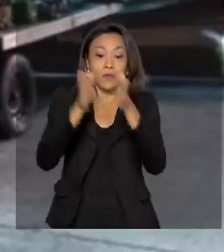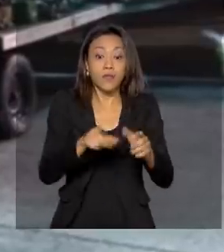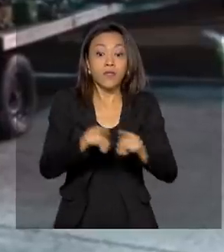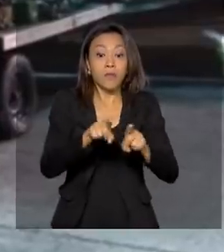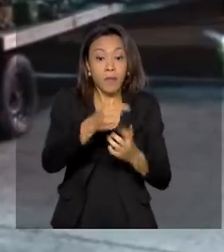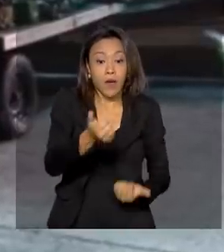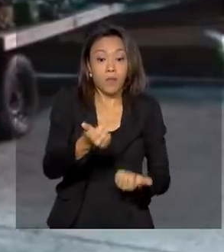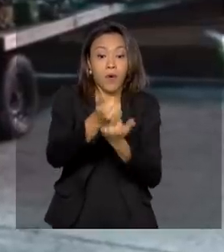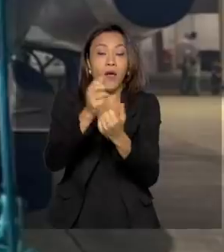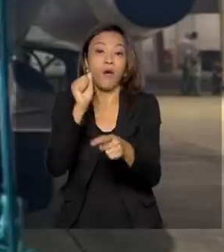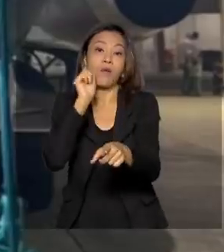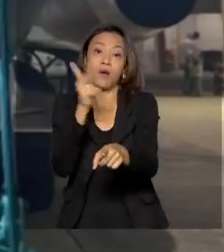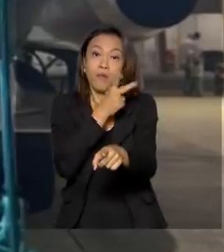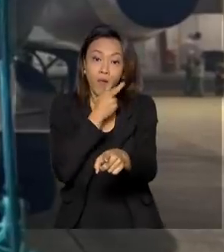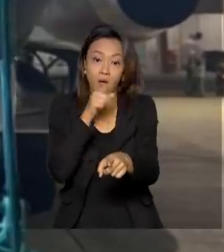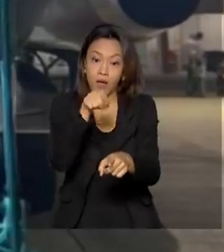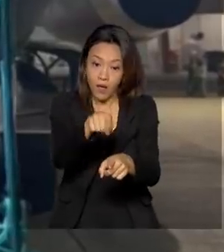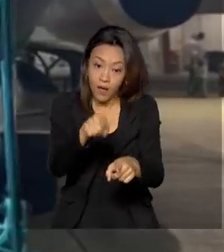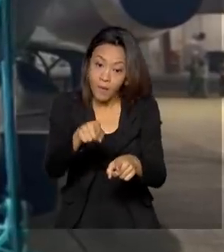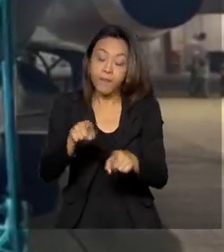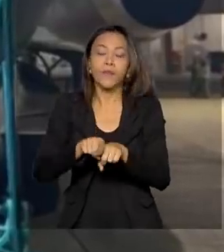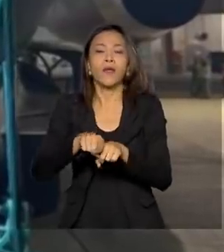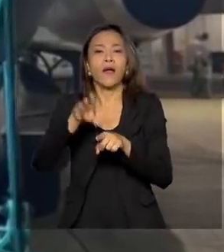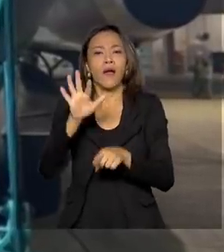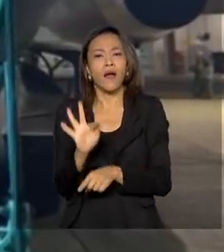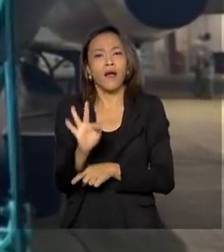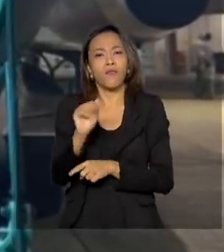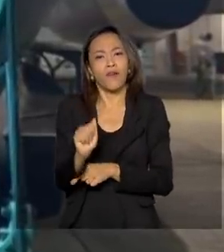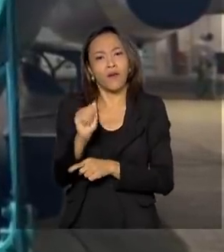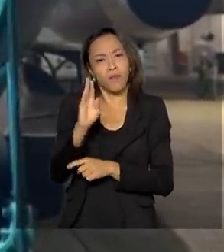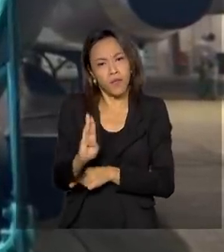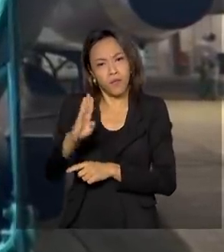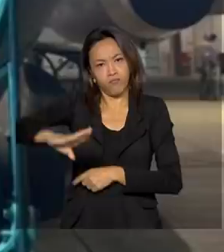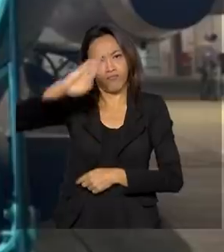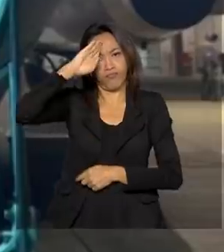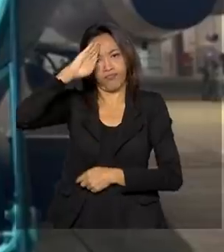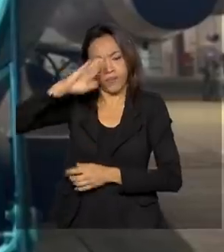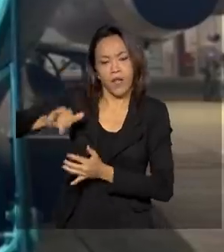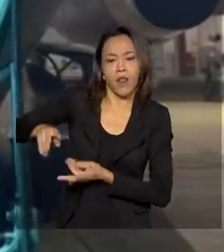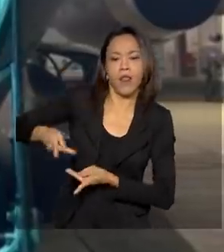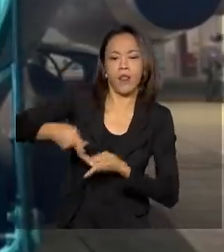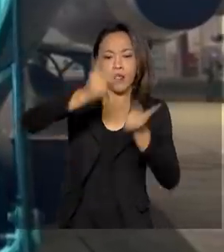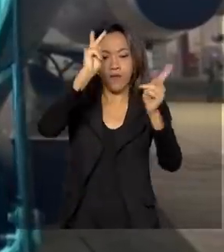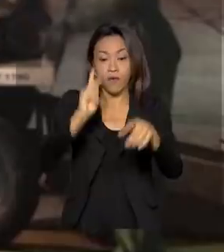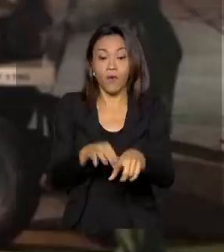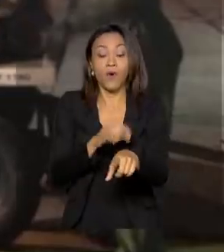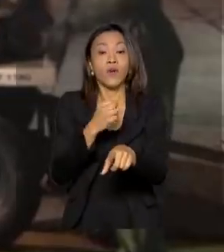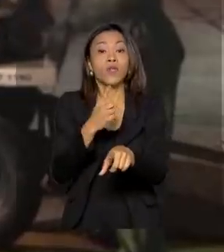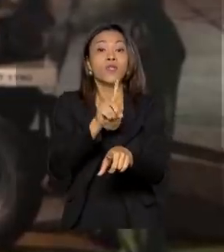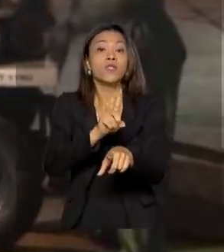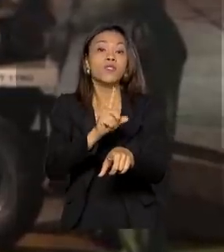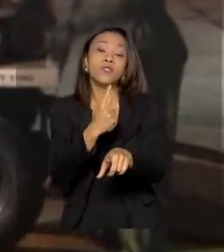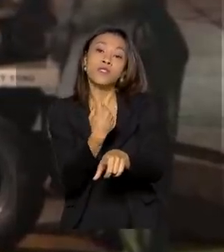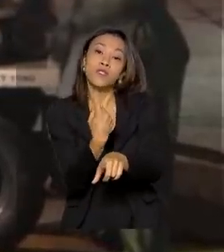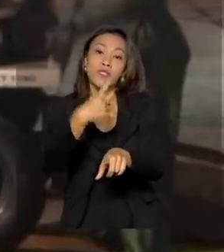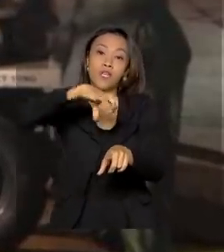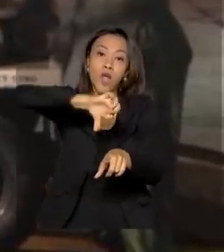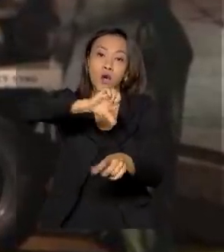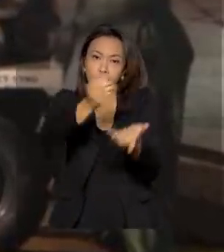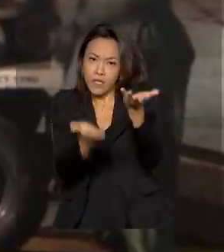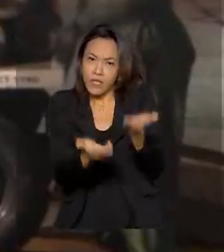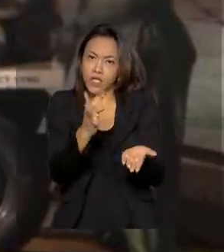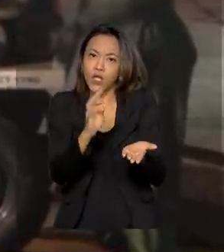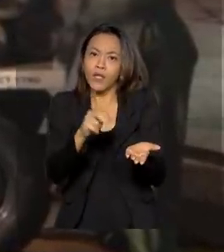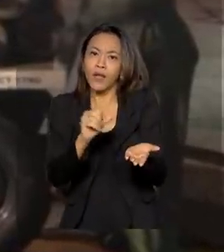Amapá, nesta semana, a Força Aérea Brasileira transportou mais de 19 toneladas de cilindros de oxigênio líquido para o